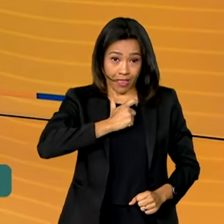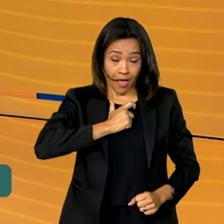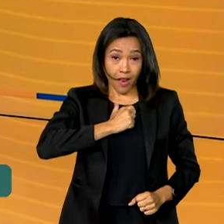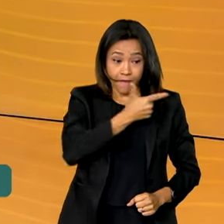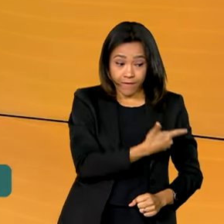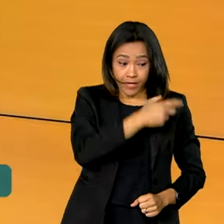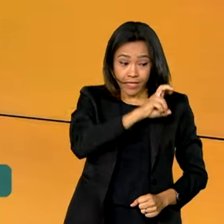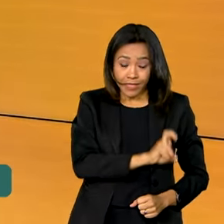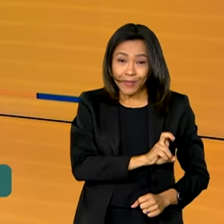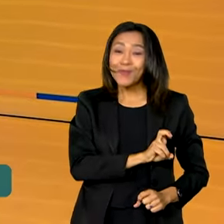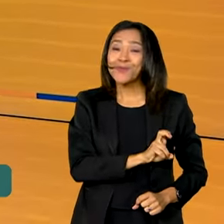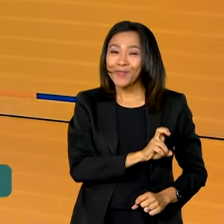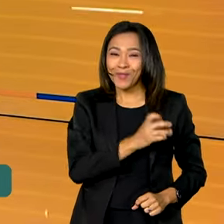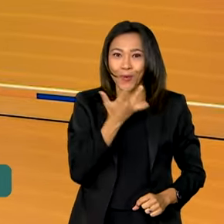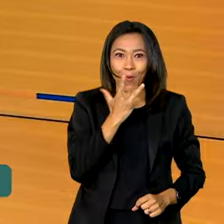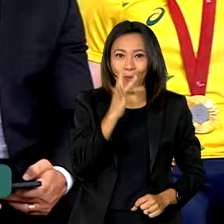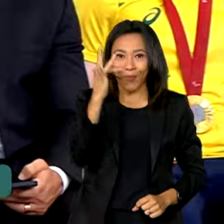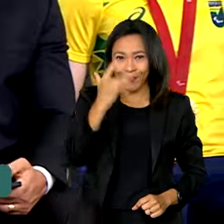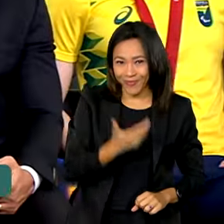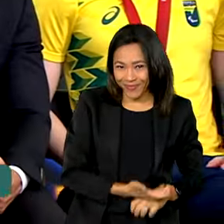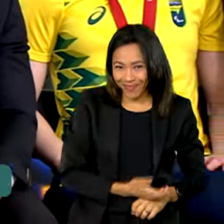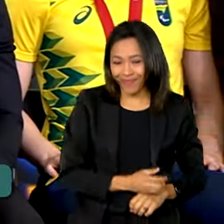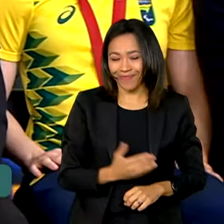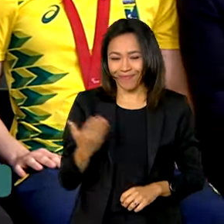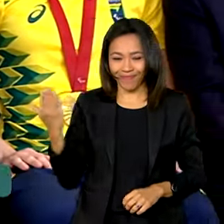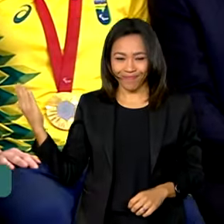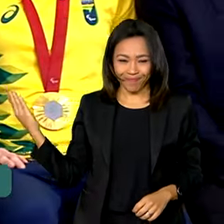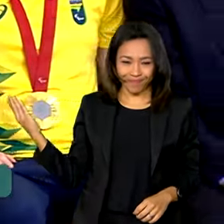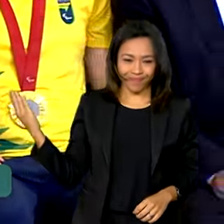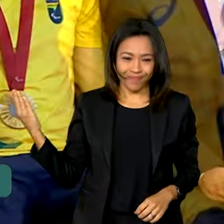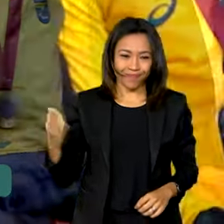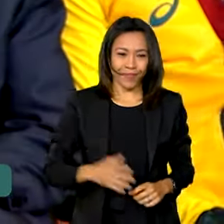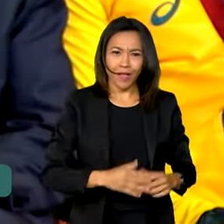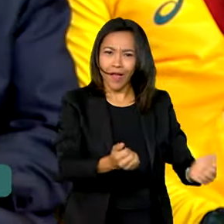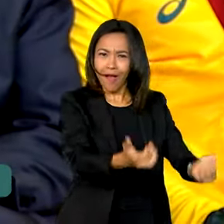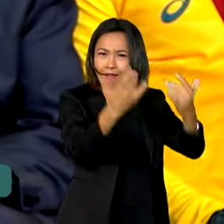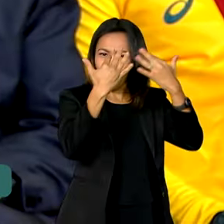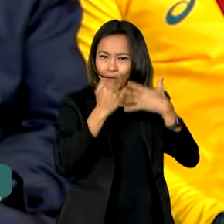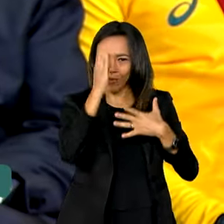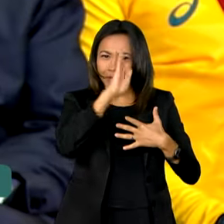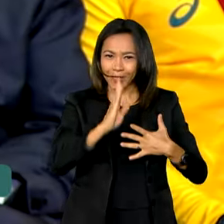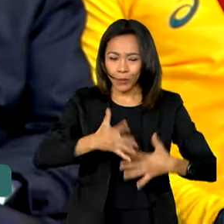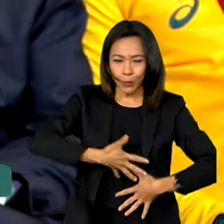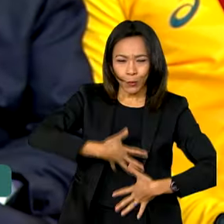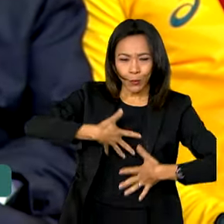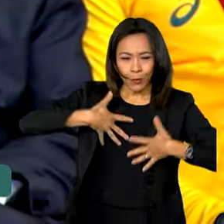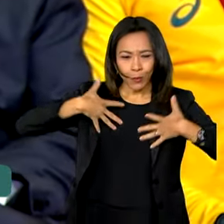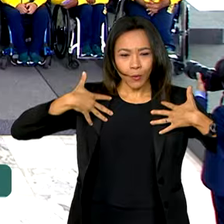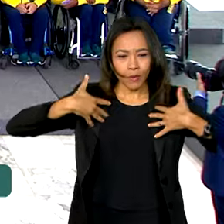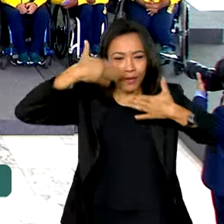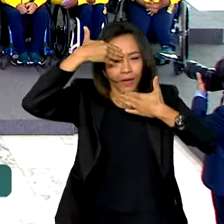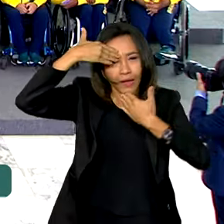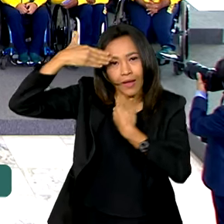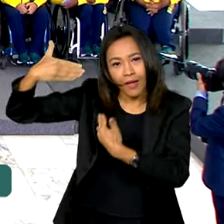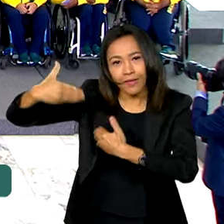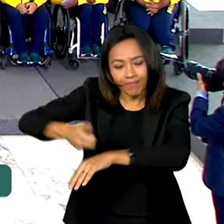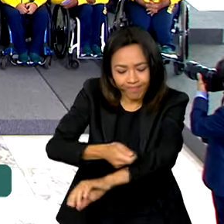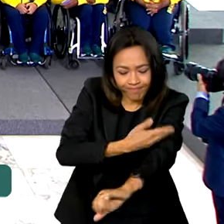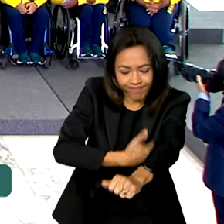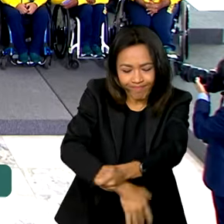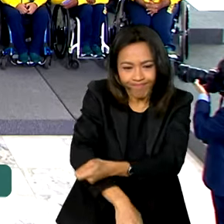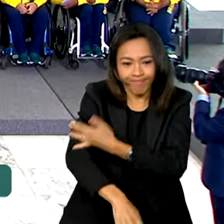sendo 25 delas de ouro. Um retorno glorioso e um agradecimento emocionado. Graças